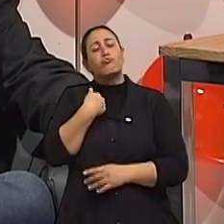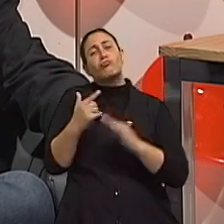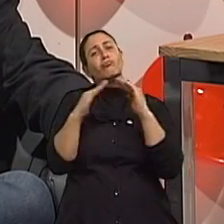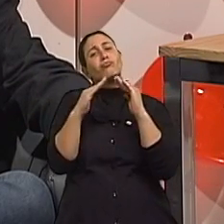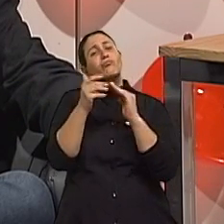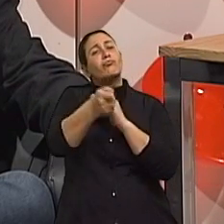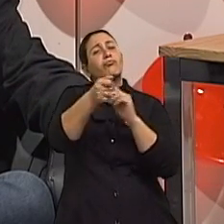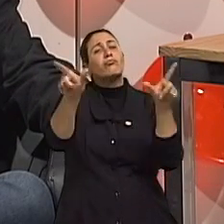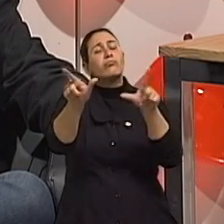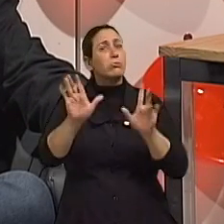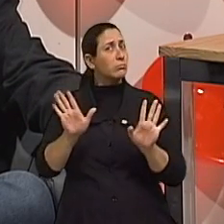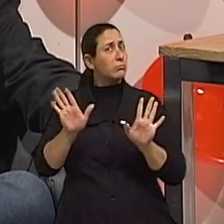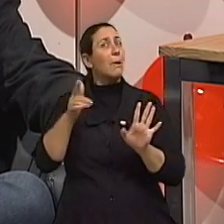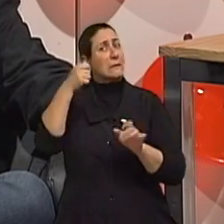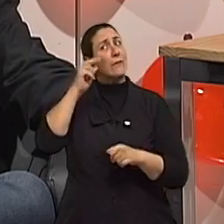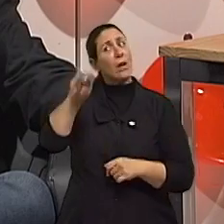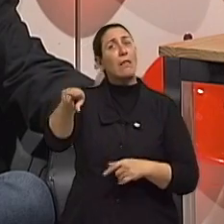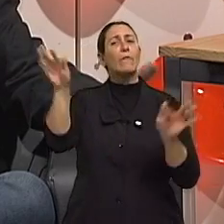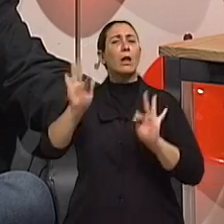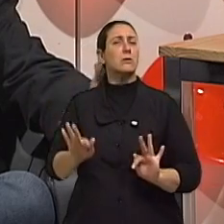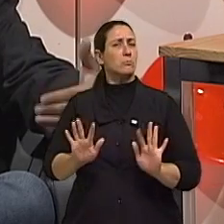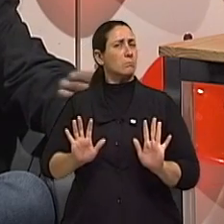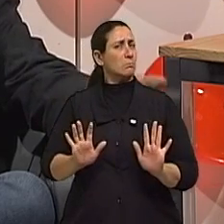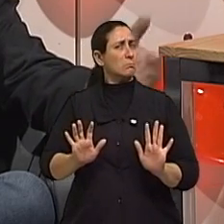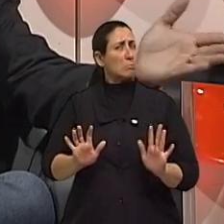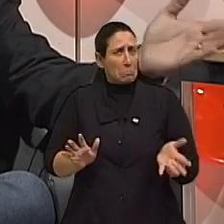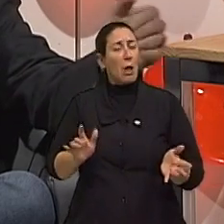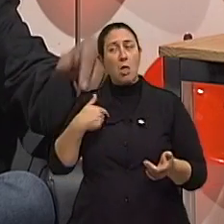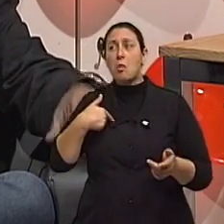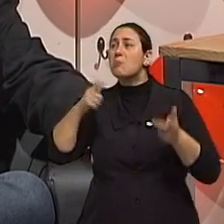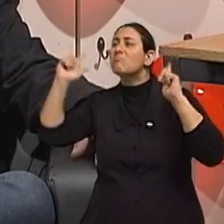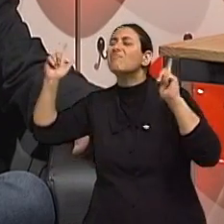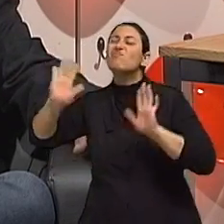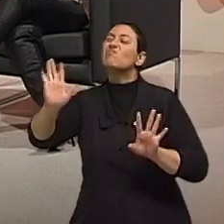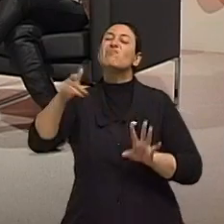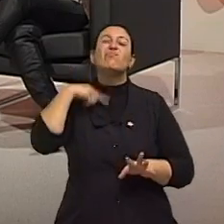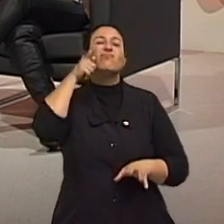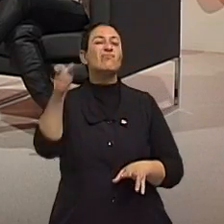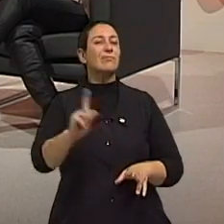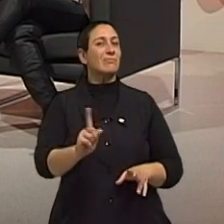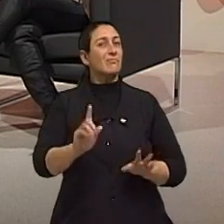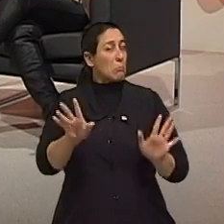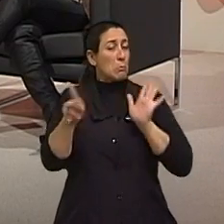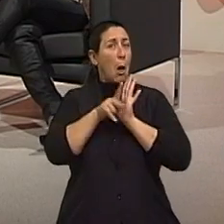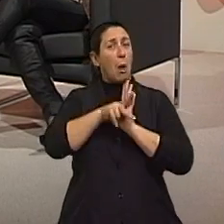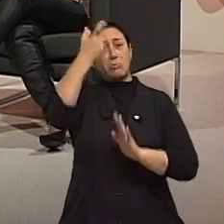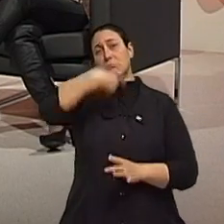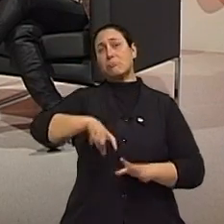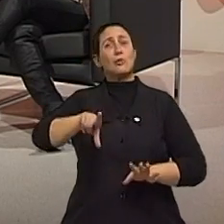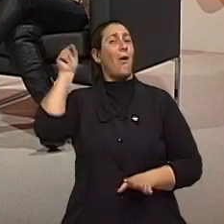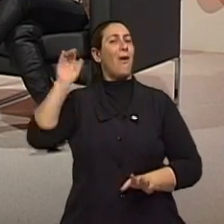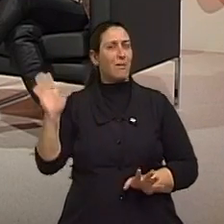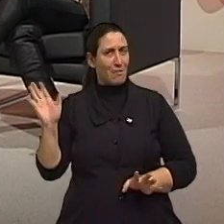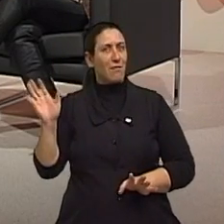identificar se ele está feliz sendo assim. Eu posso estar gostando, eu posso estar à vontade. A mesma coisa que a gente falava da dança, eu posso estar indo, saindo só para